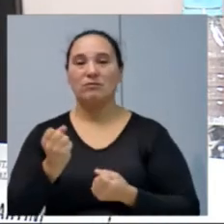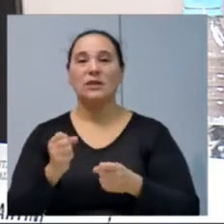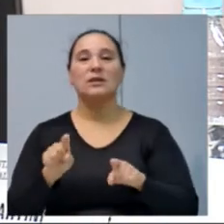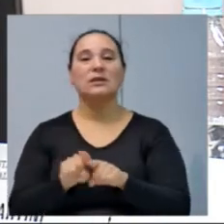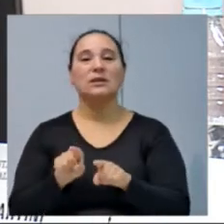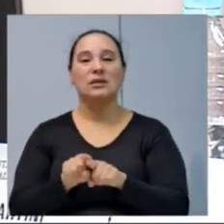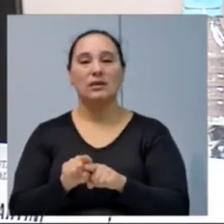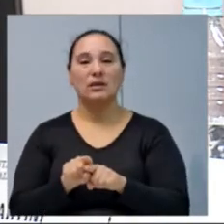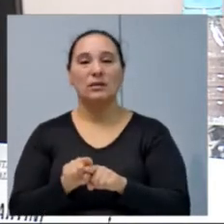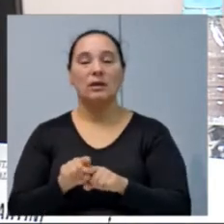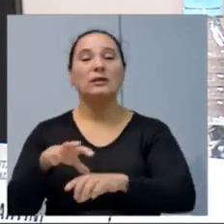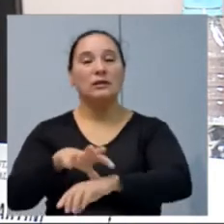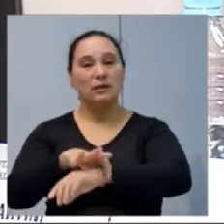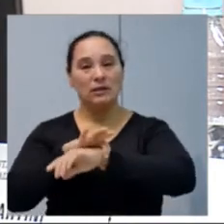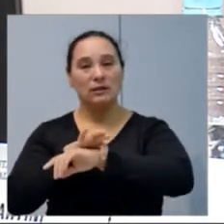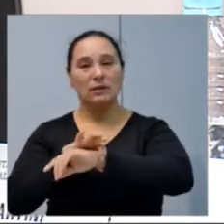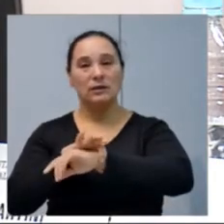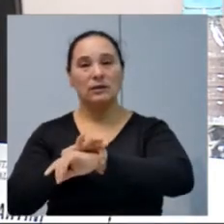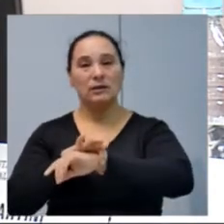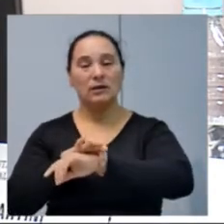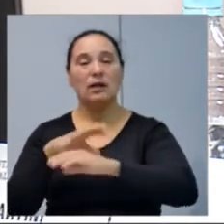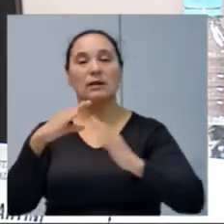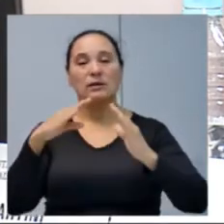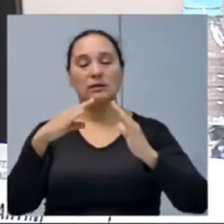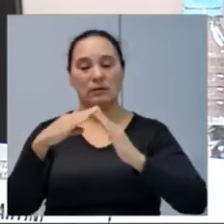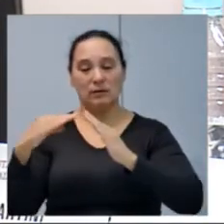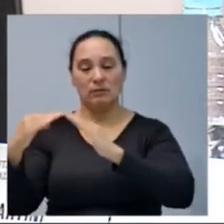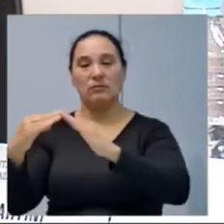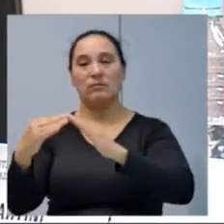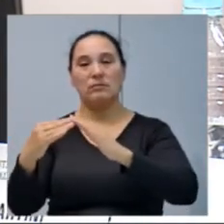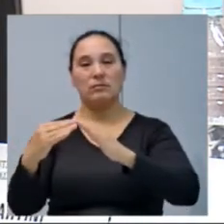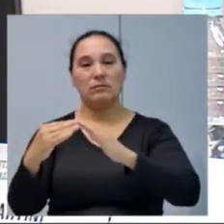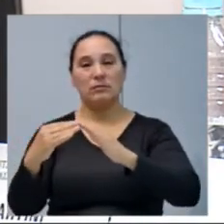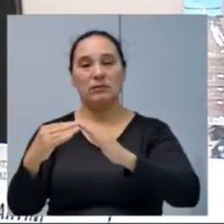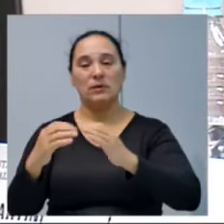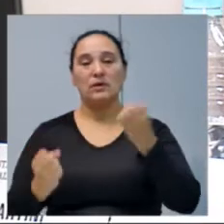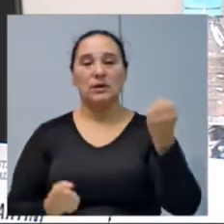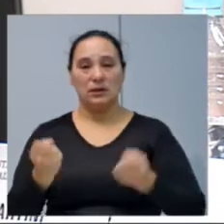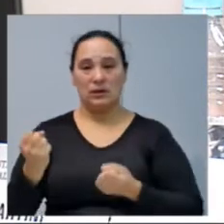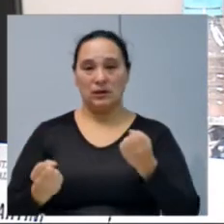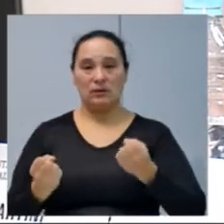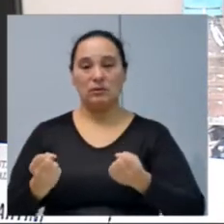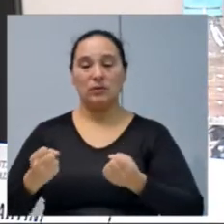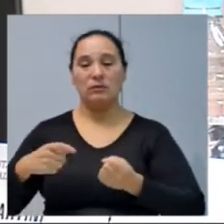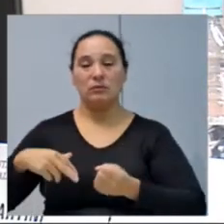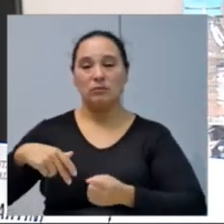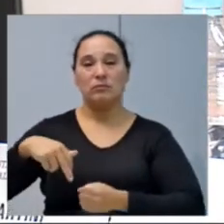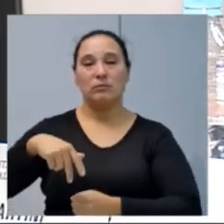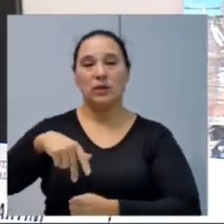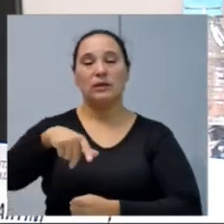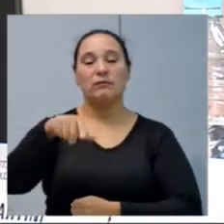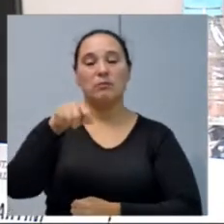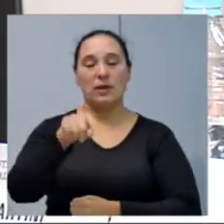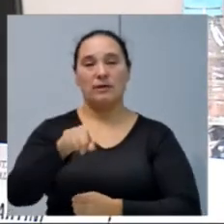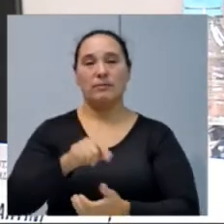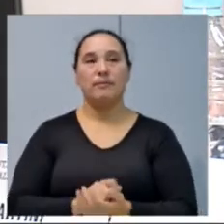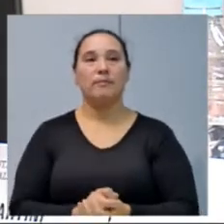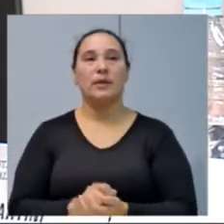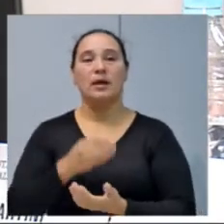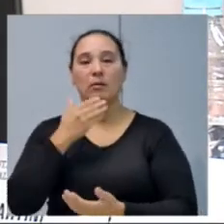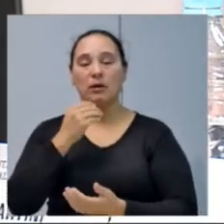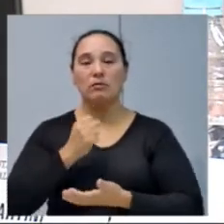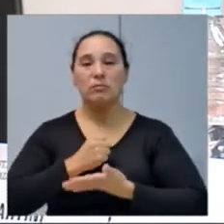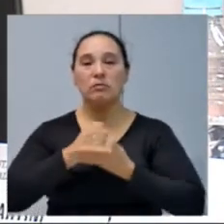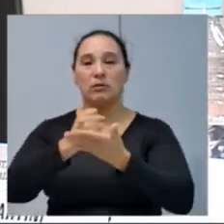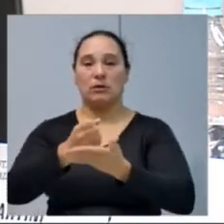dar mais segurança aos moradores e também aos motoristas e pedestres que circulam naquela localidade. Então, peço